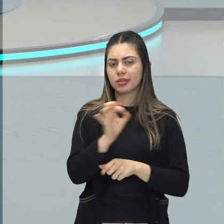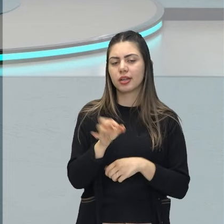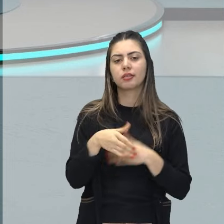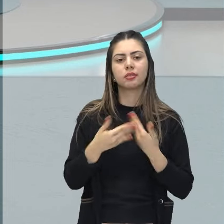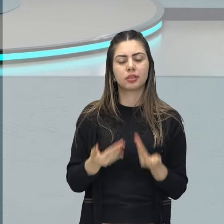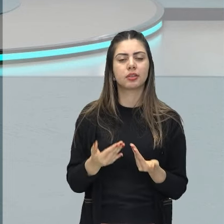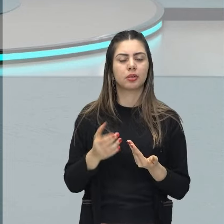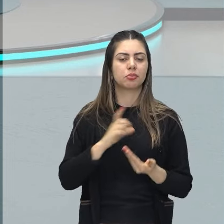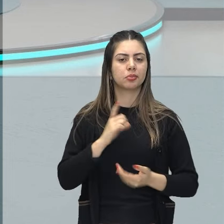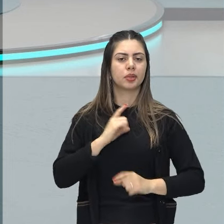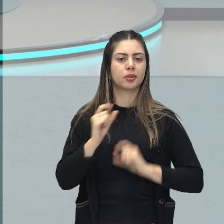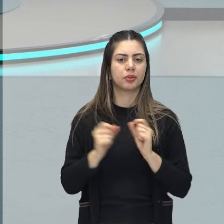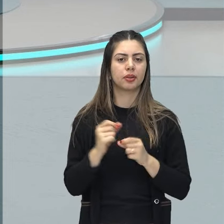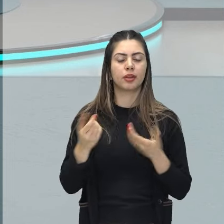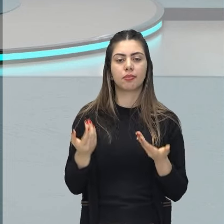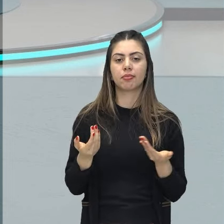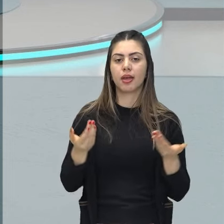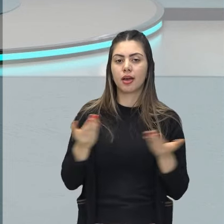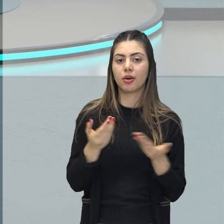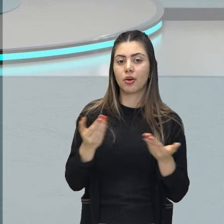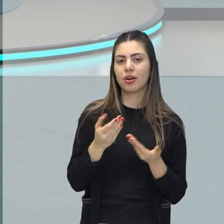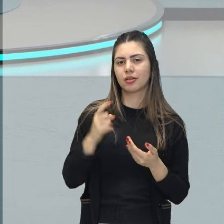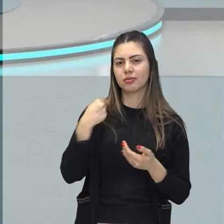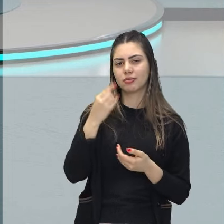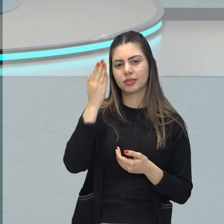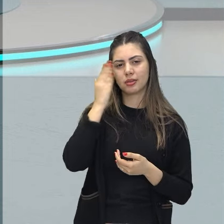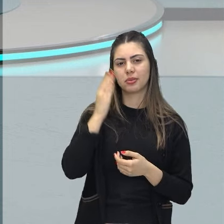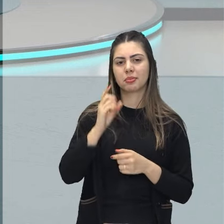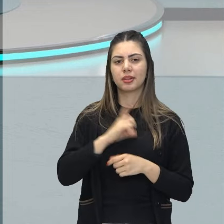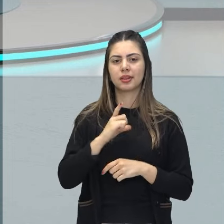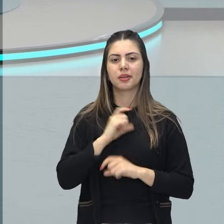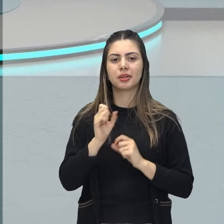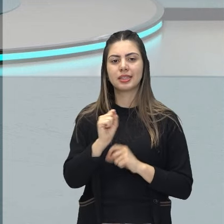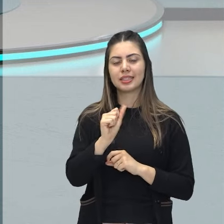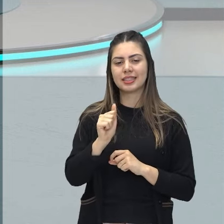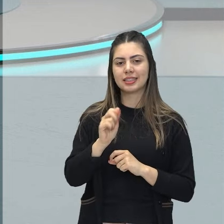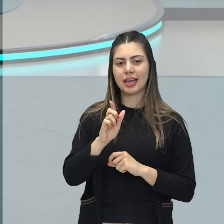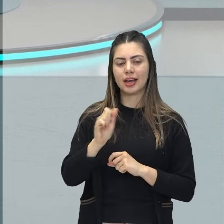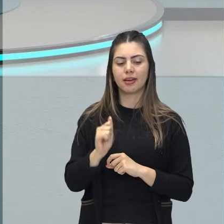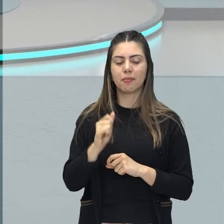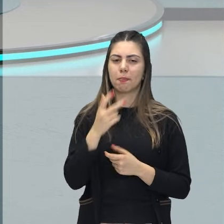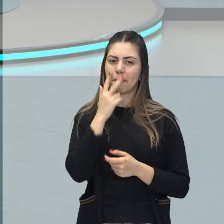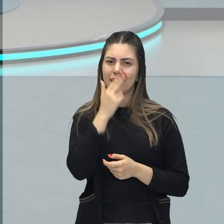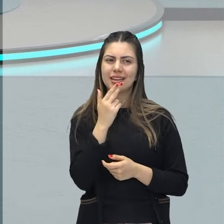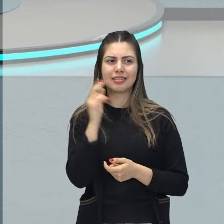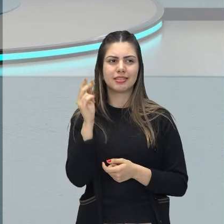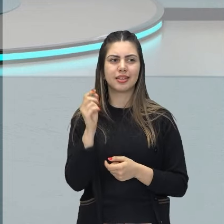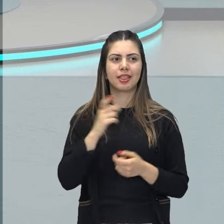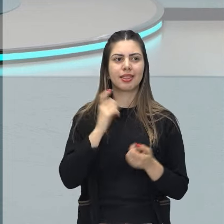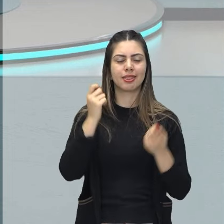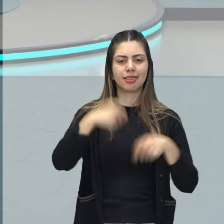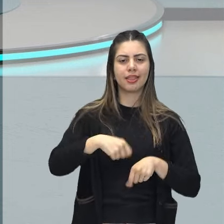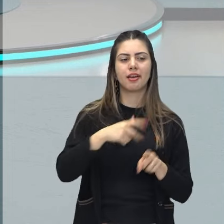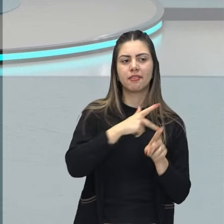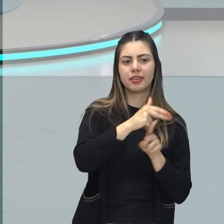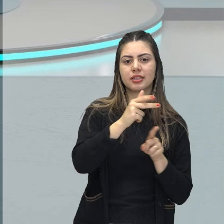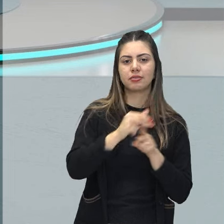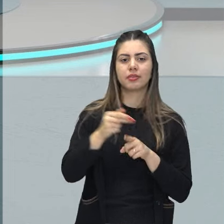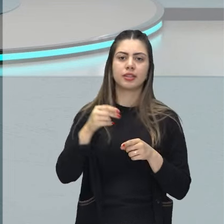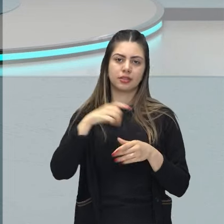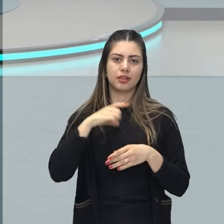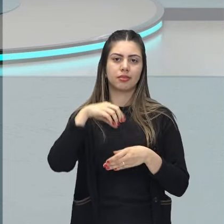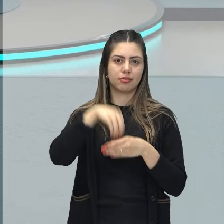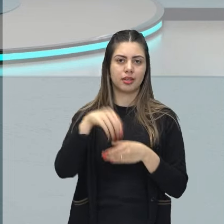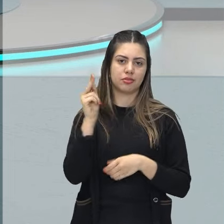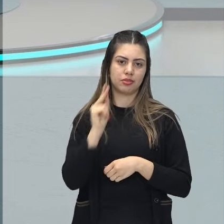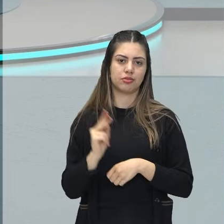grandes aventuras, sagas, aquela saga do herói, a ideia de aventura presente exatamente nesses contos.